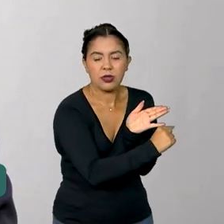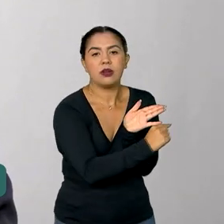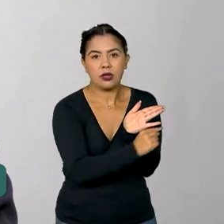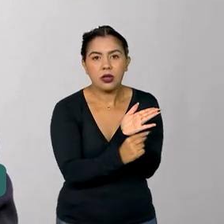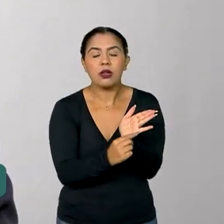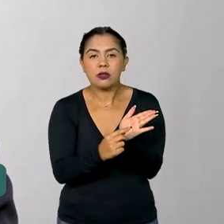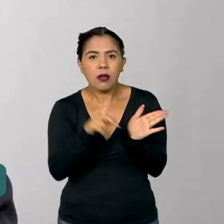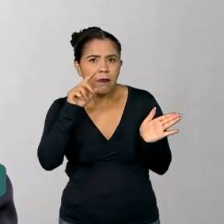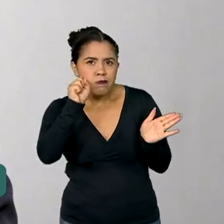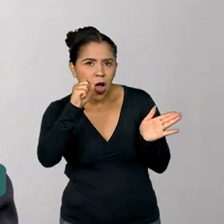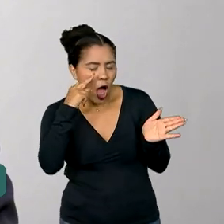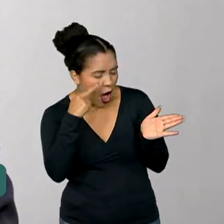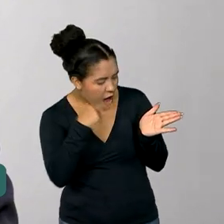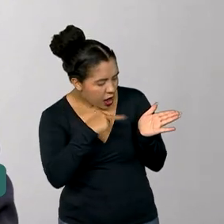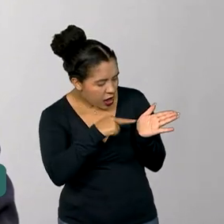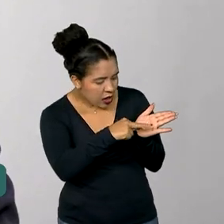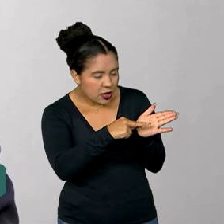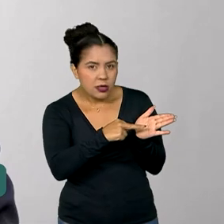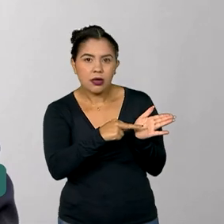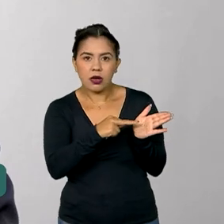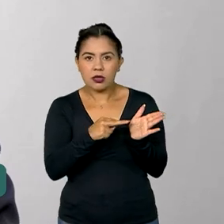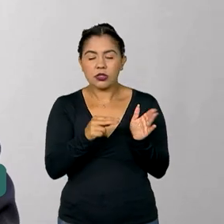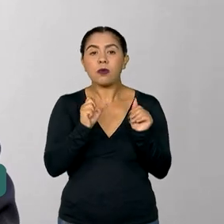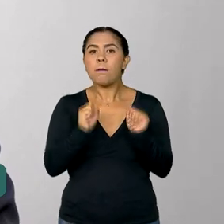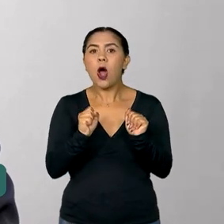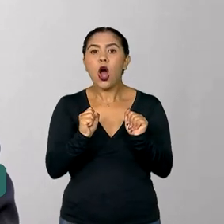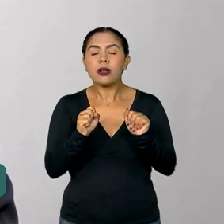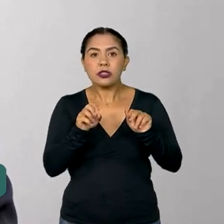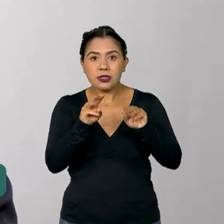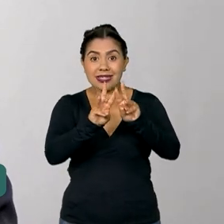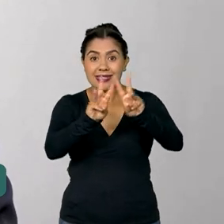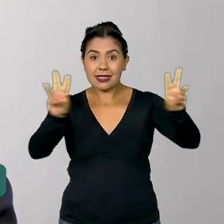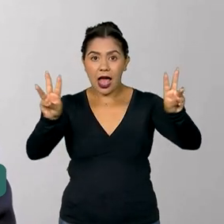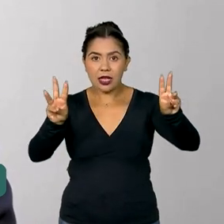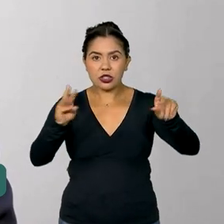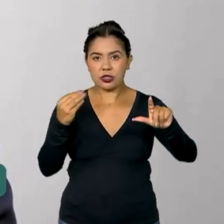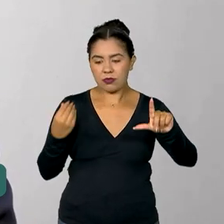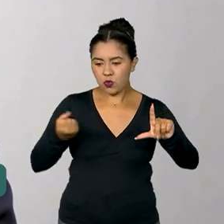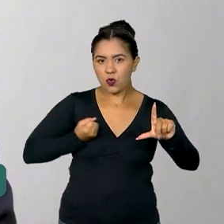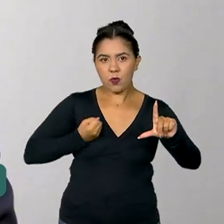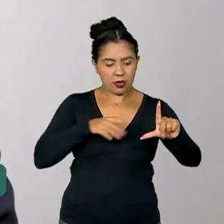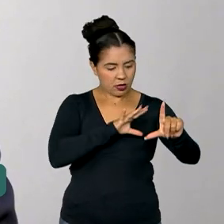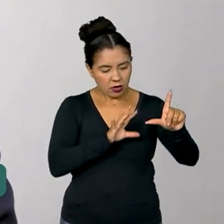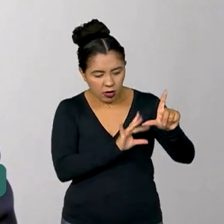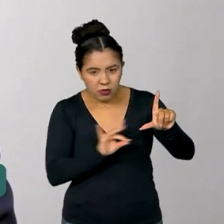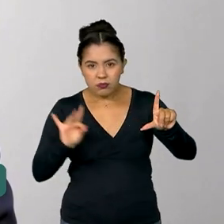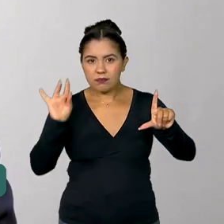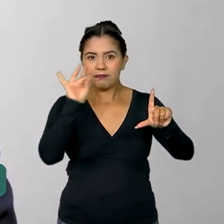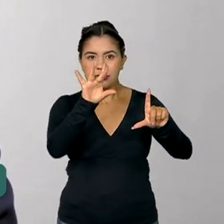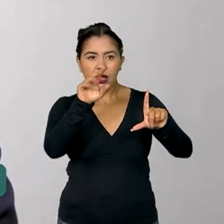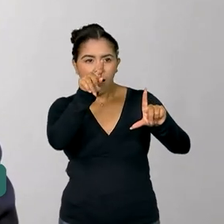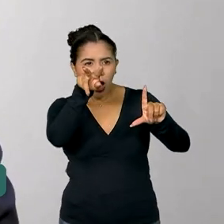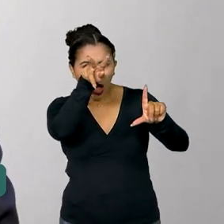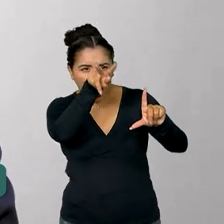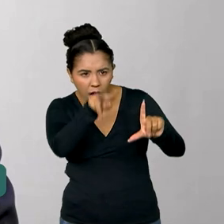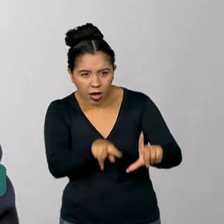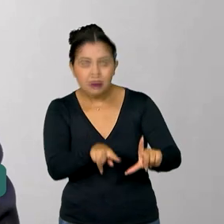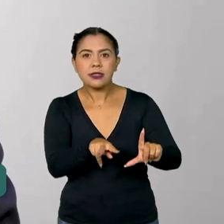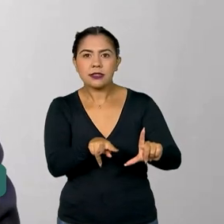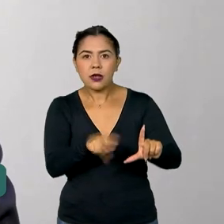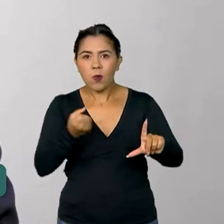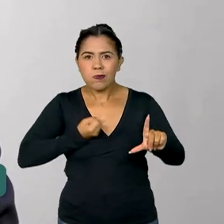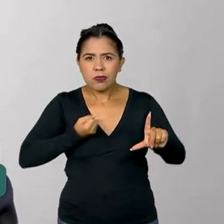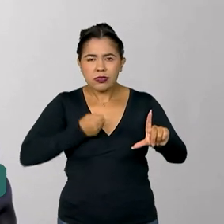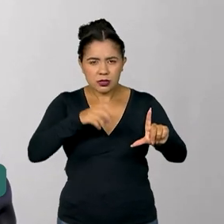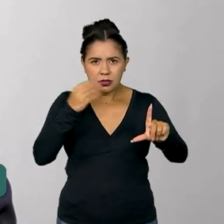número pode ser conferido no site registro.inmetro.gov.br. Ao colocar